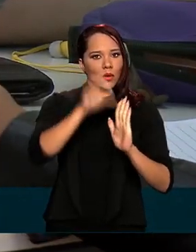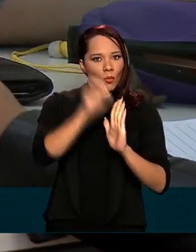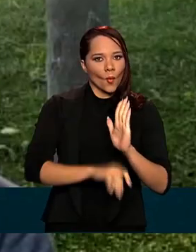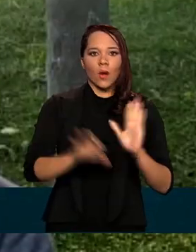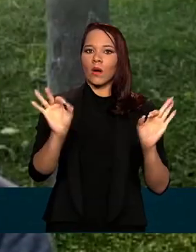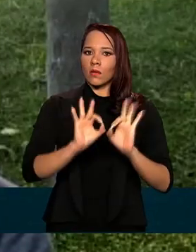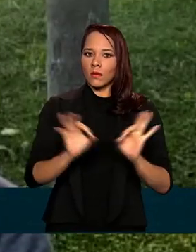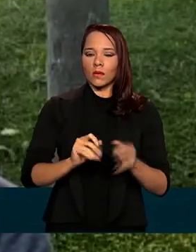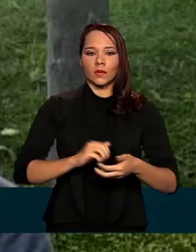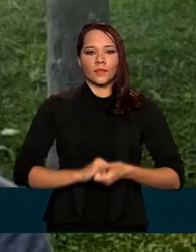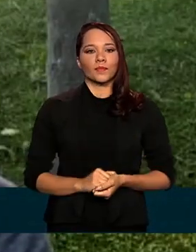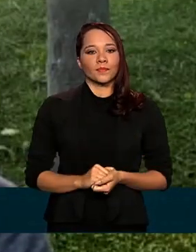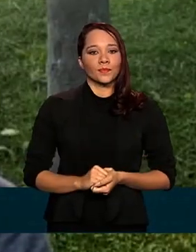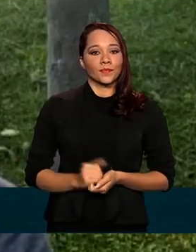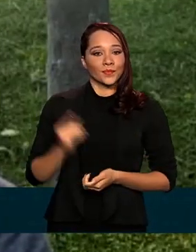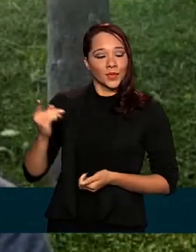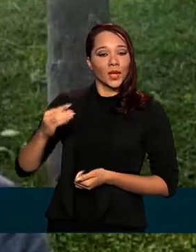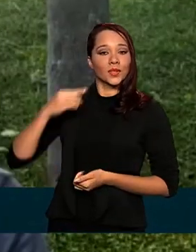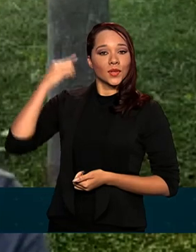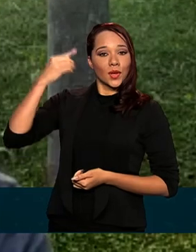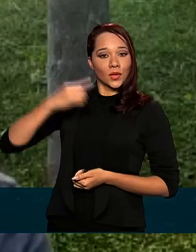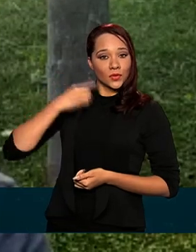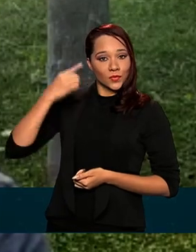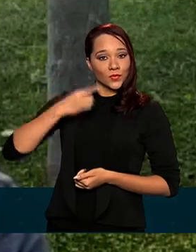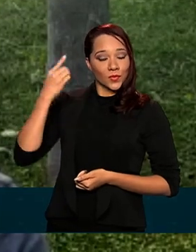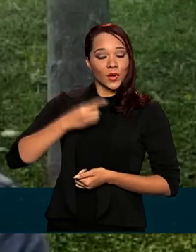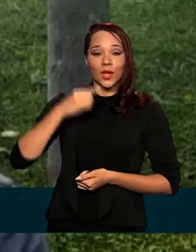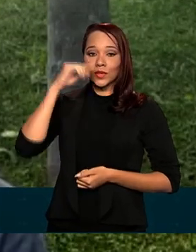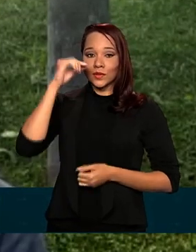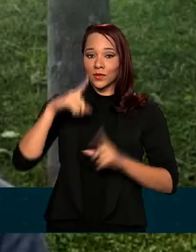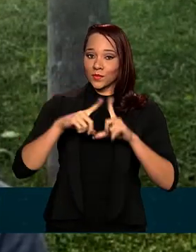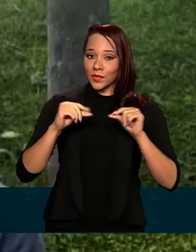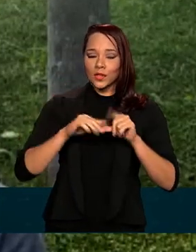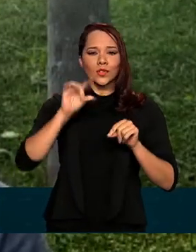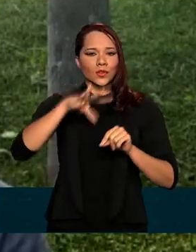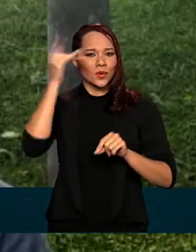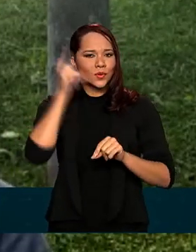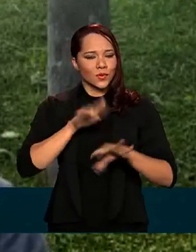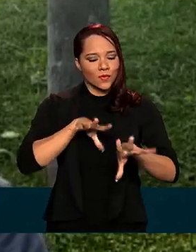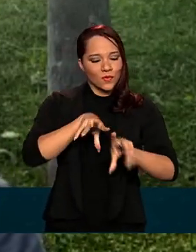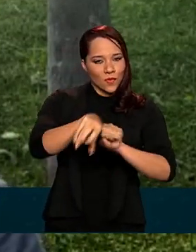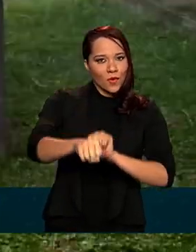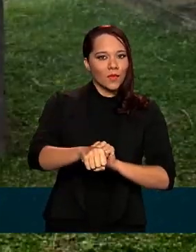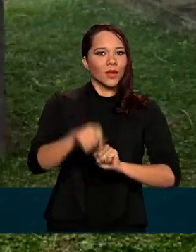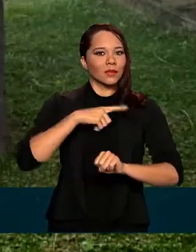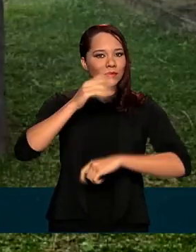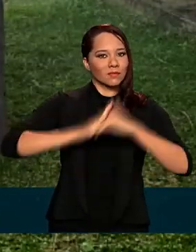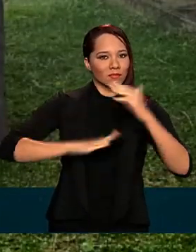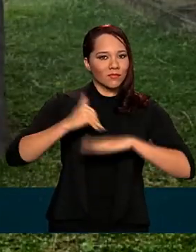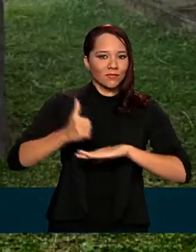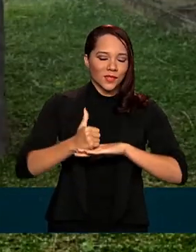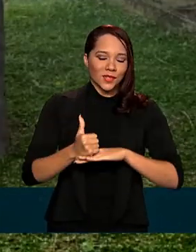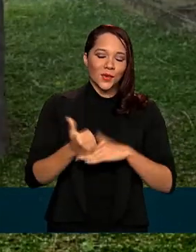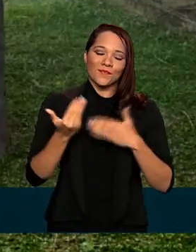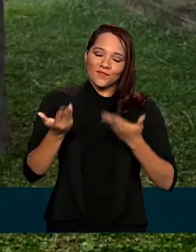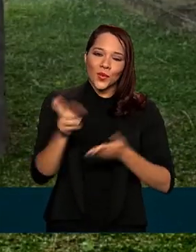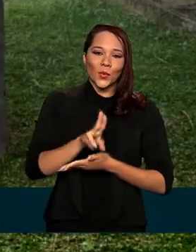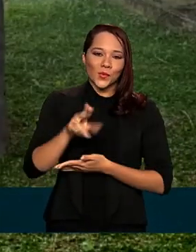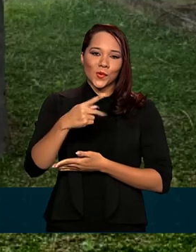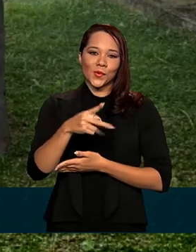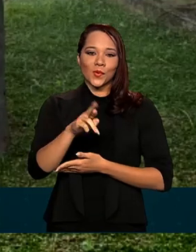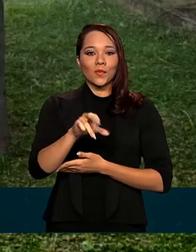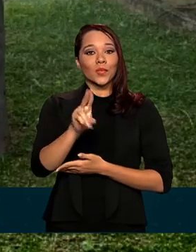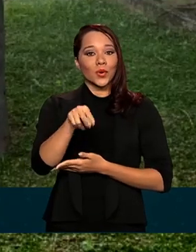redação. Este advogado de Brasília só conseguiu se formar e ter uma profissão graças ao ProUni.